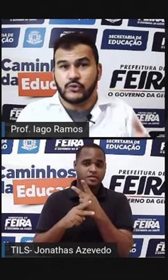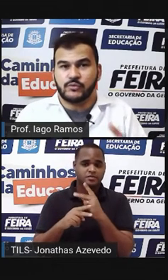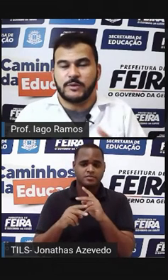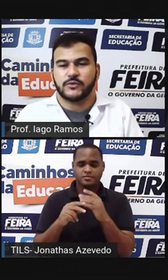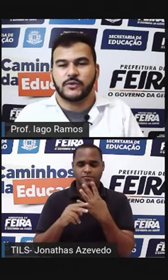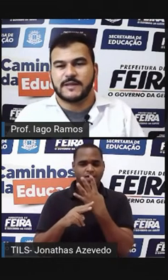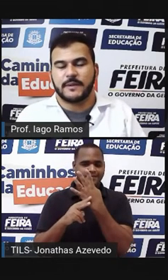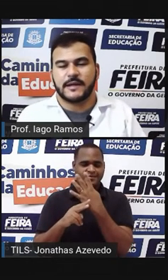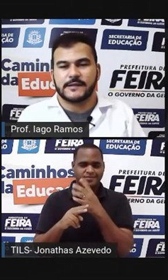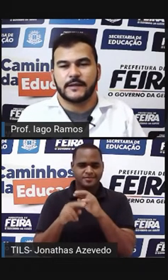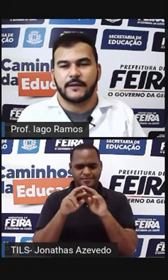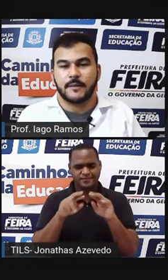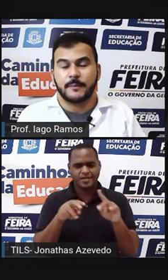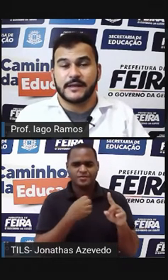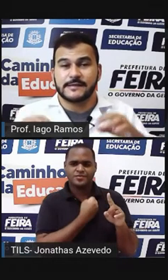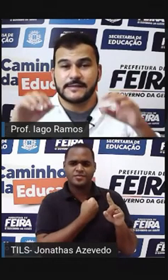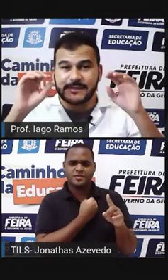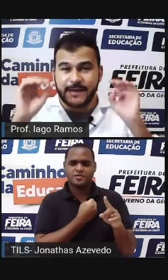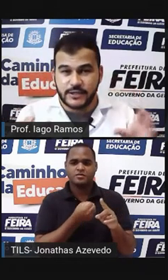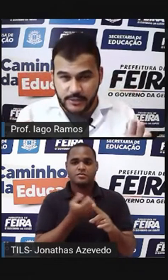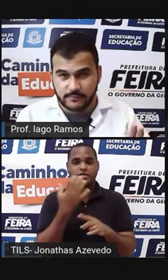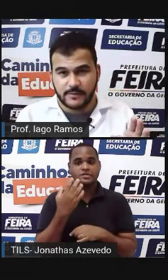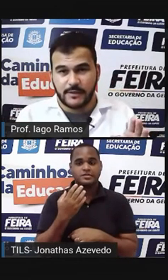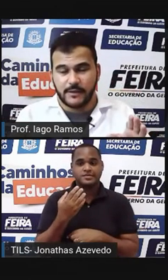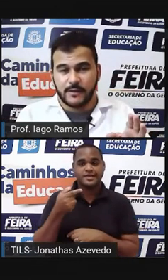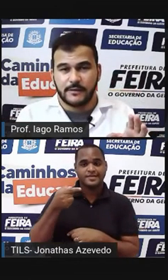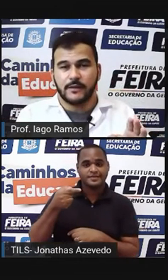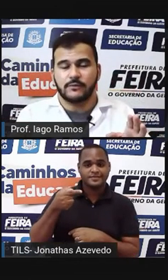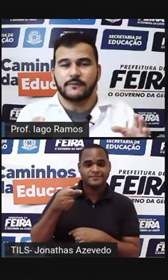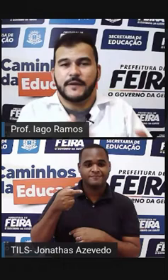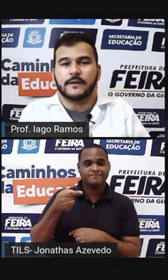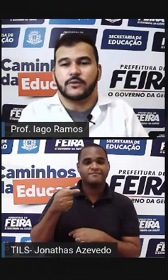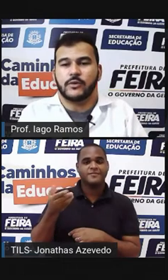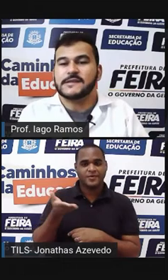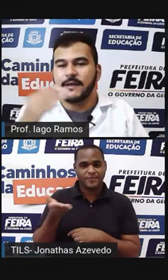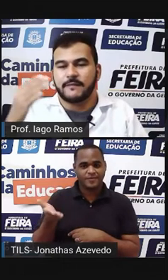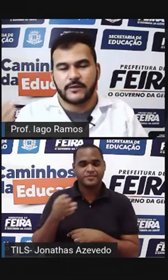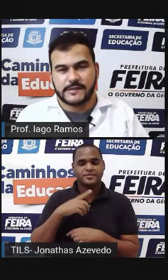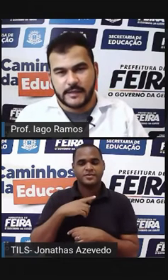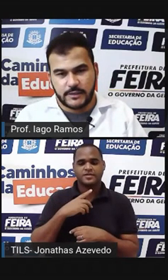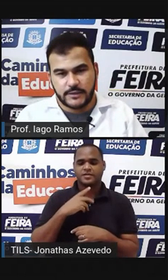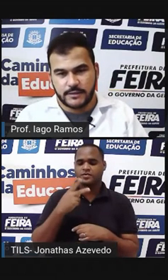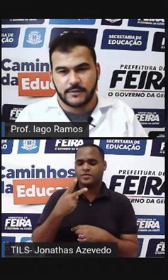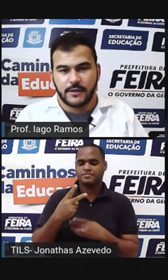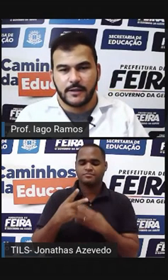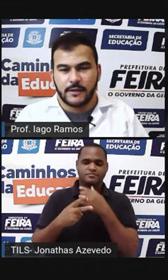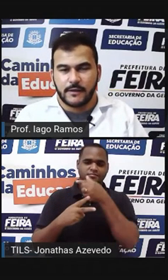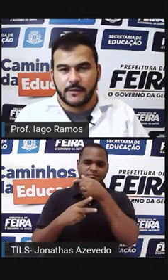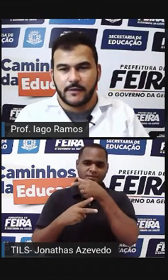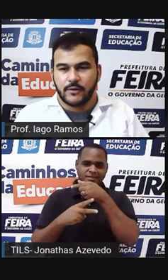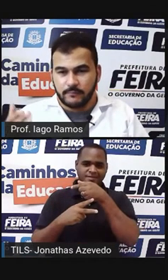quantos números 2 aparece ali? Aparece 7 Então fica 2 elevado a 7